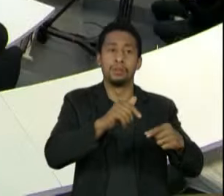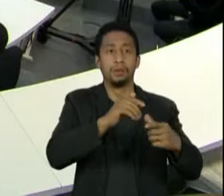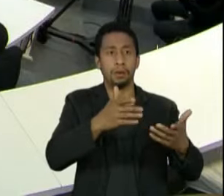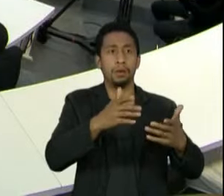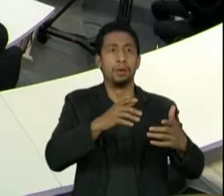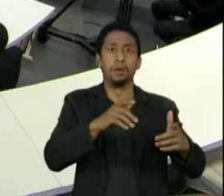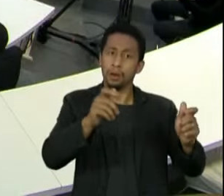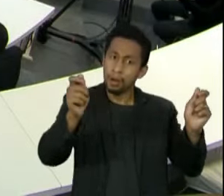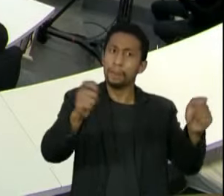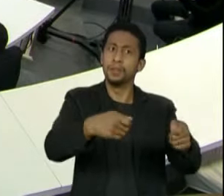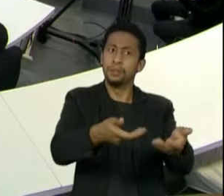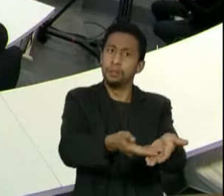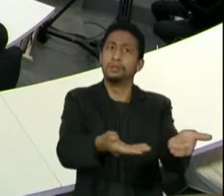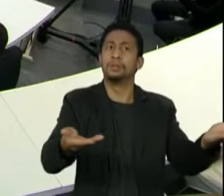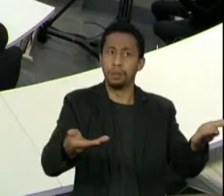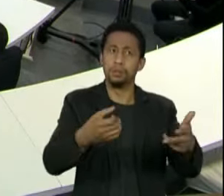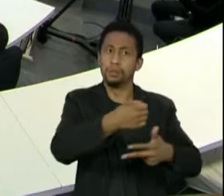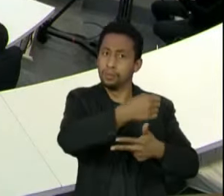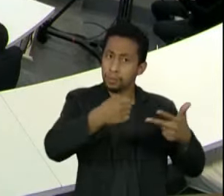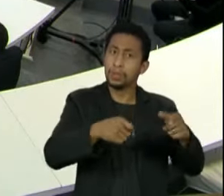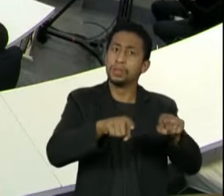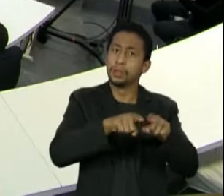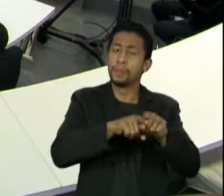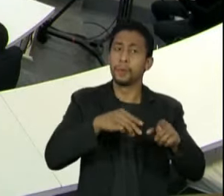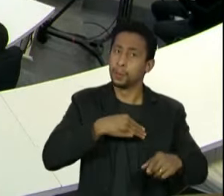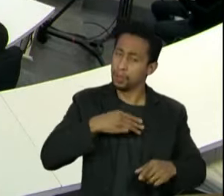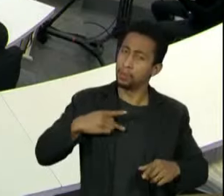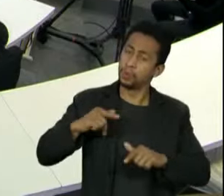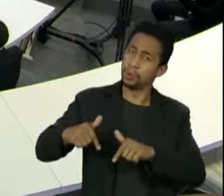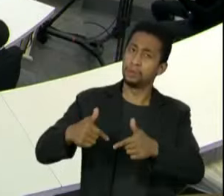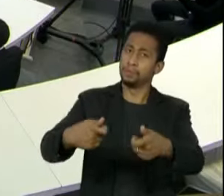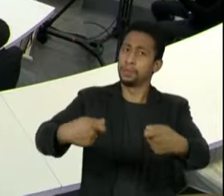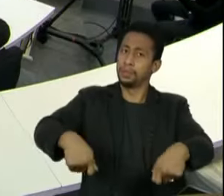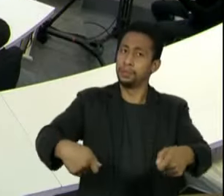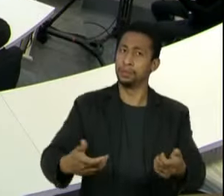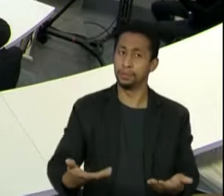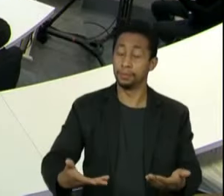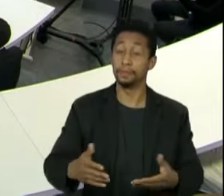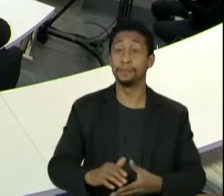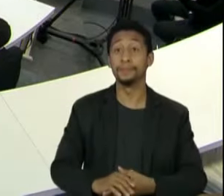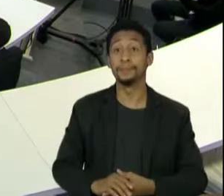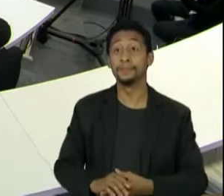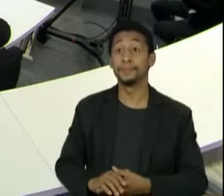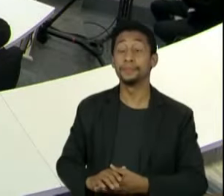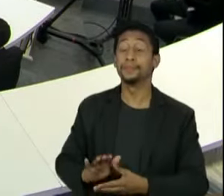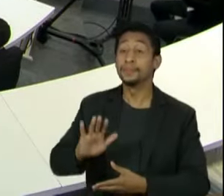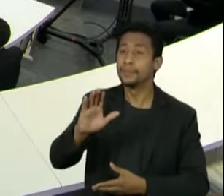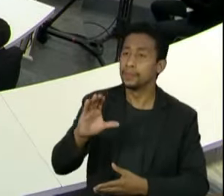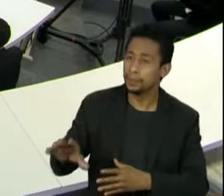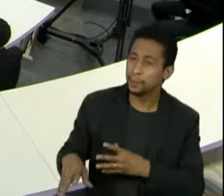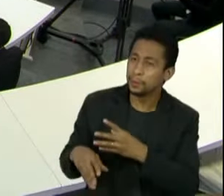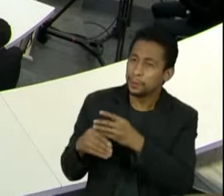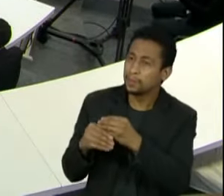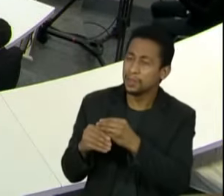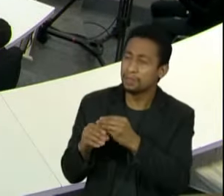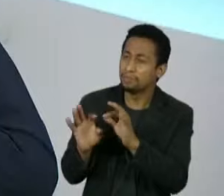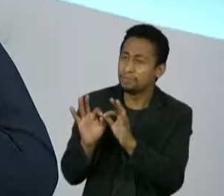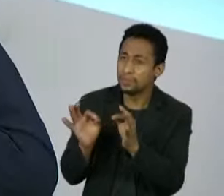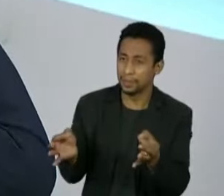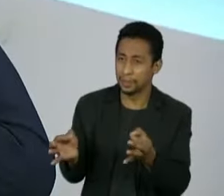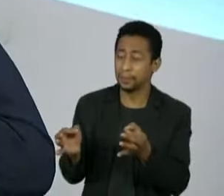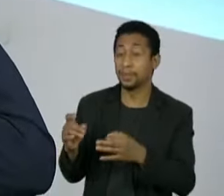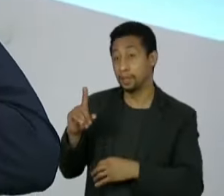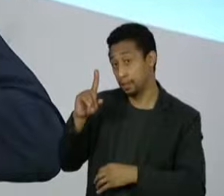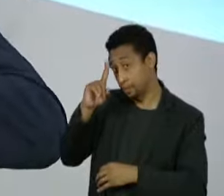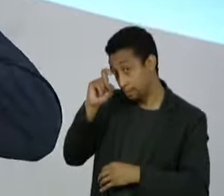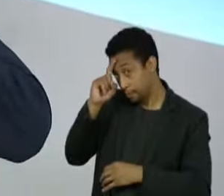autonomia e a independência do Ministério Público. Renato? Senador, eu gostaria de complementar uma questão sobre a Prevent Senior.